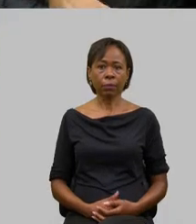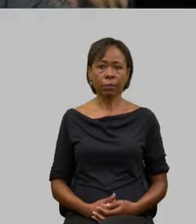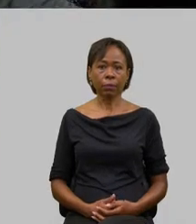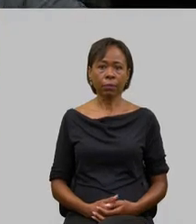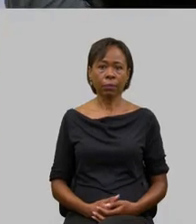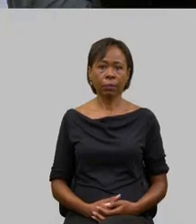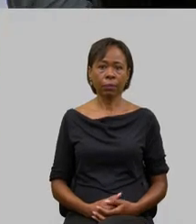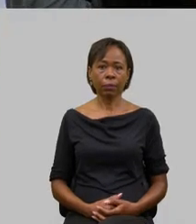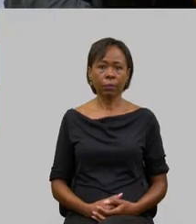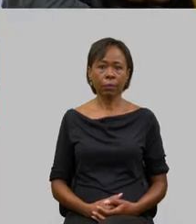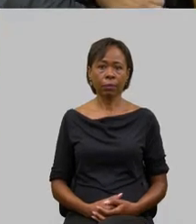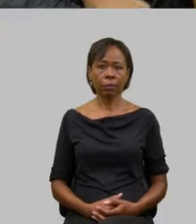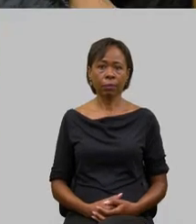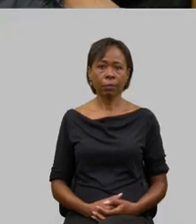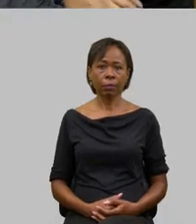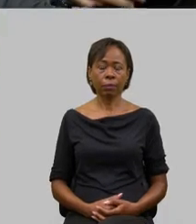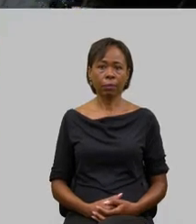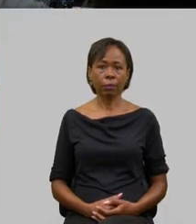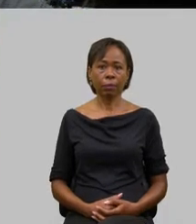Está bom.